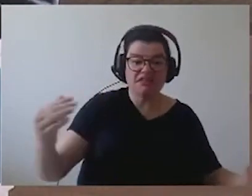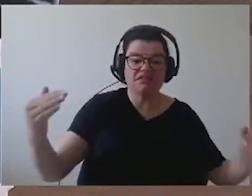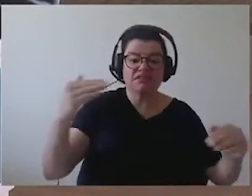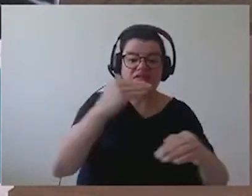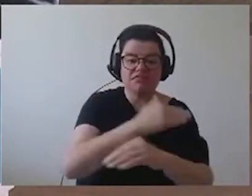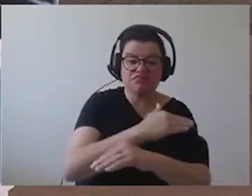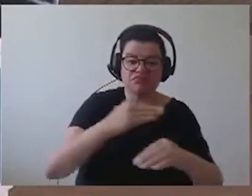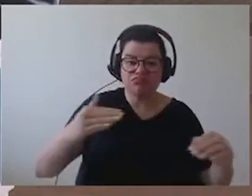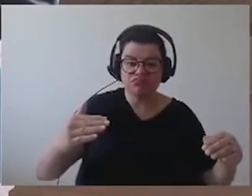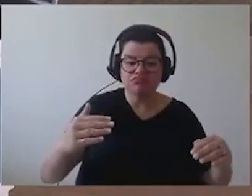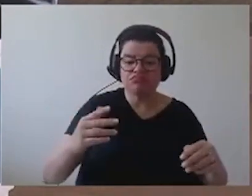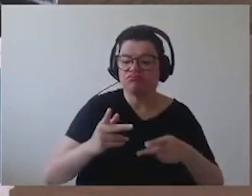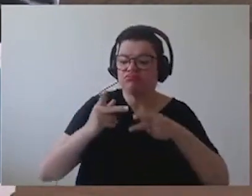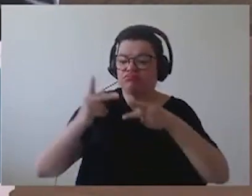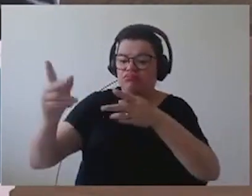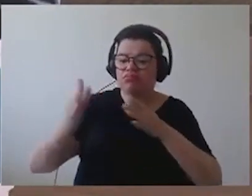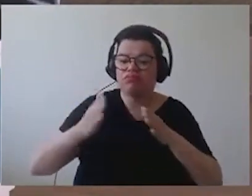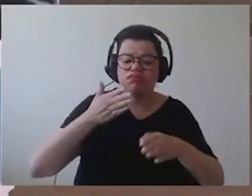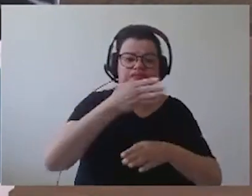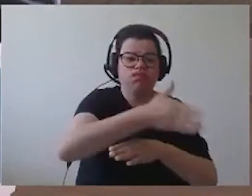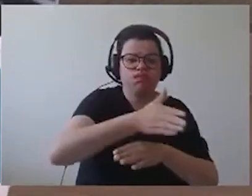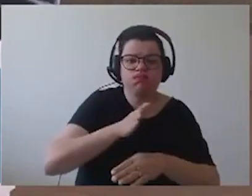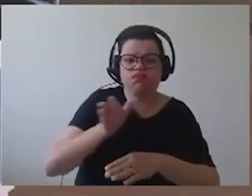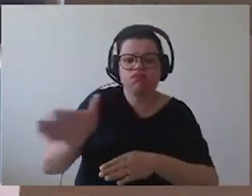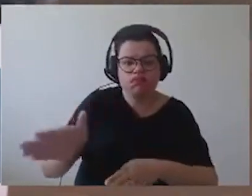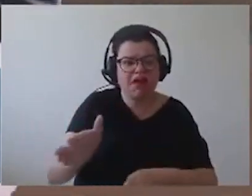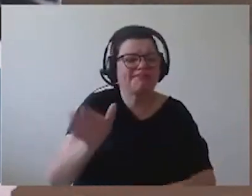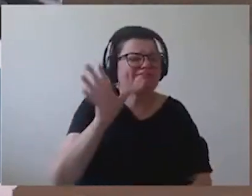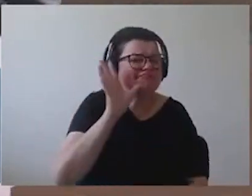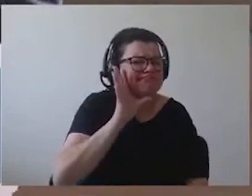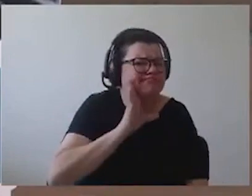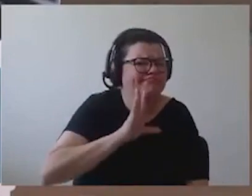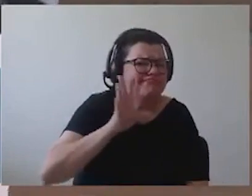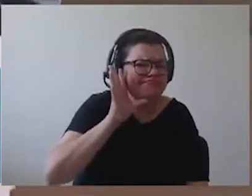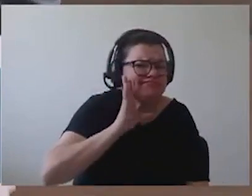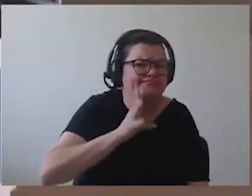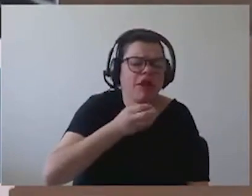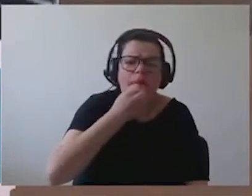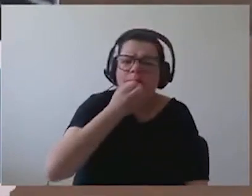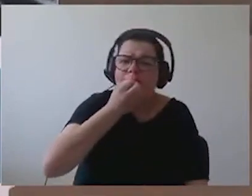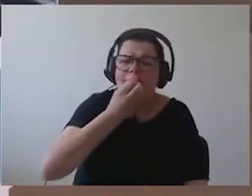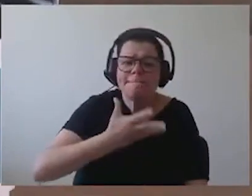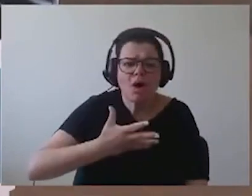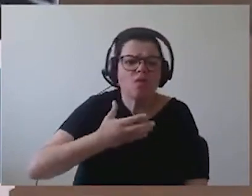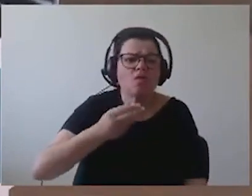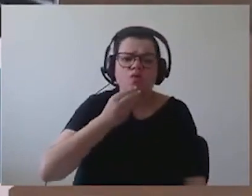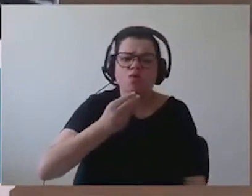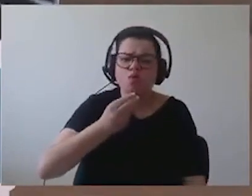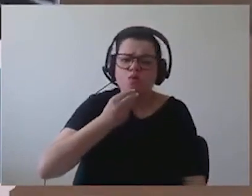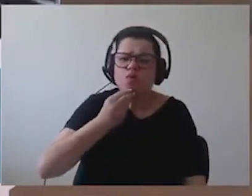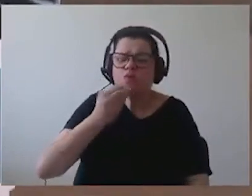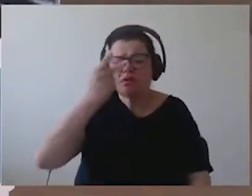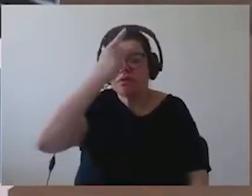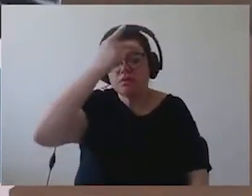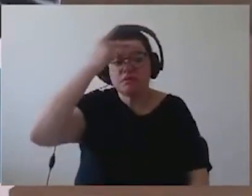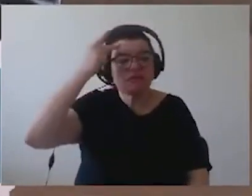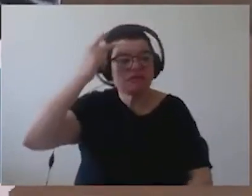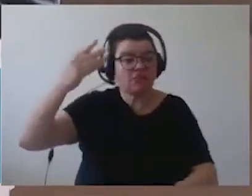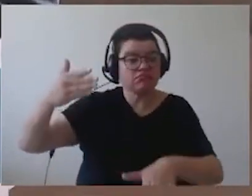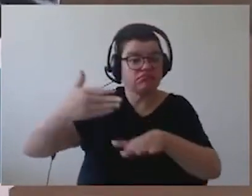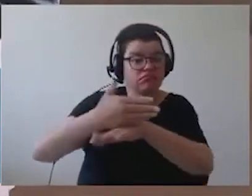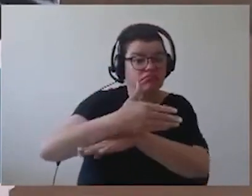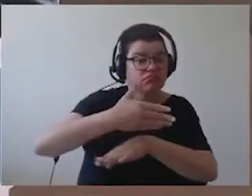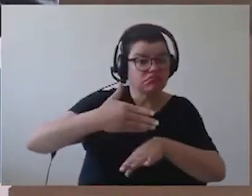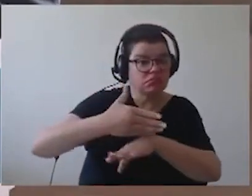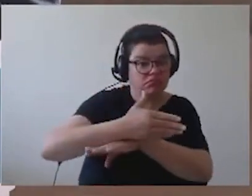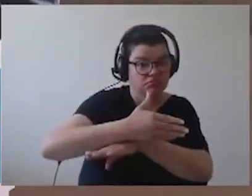bacana, porque dava oportunidade das pessoas que necessitavam de usar os hospitais